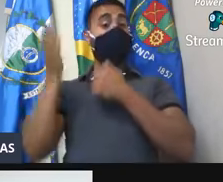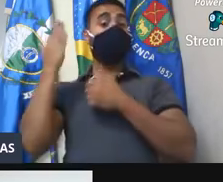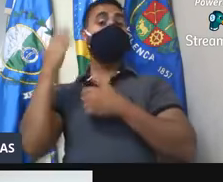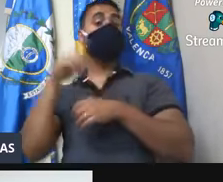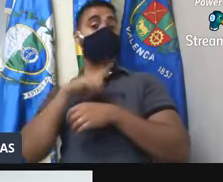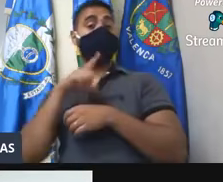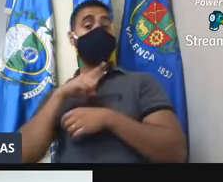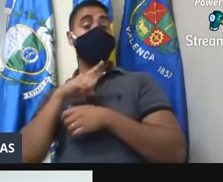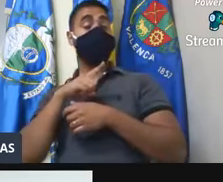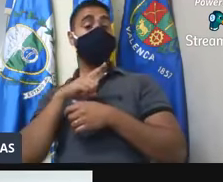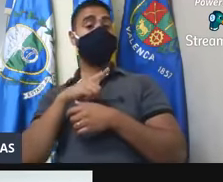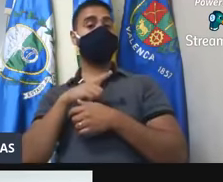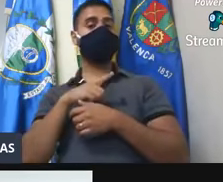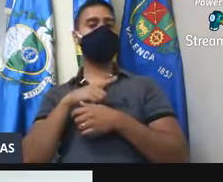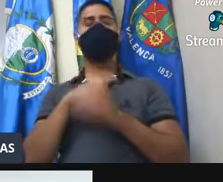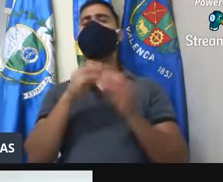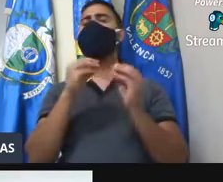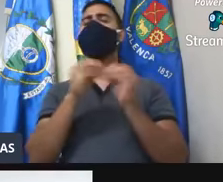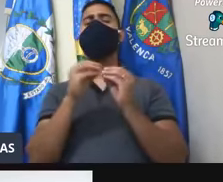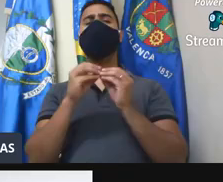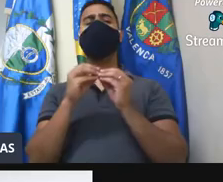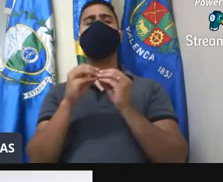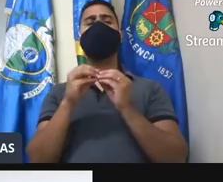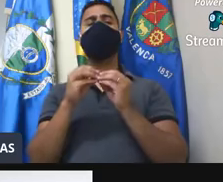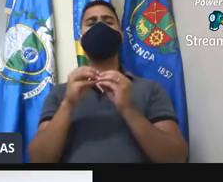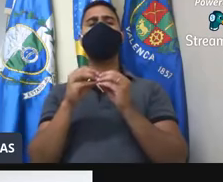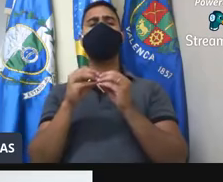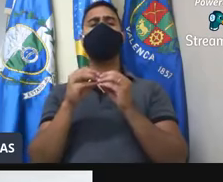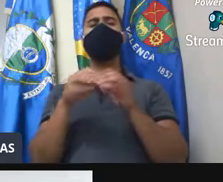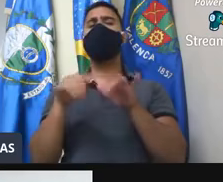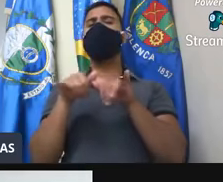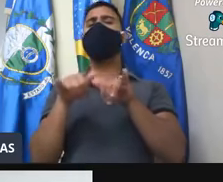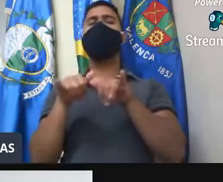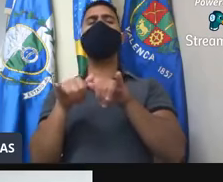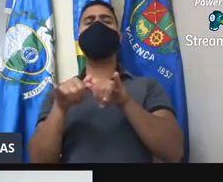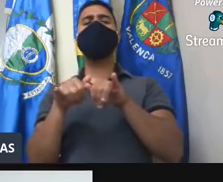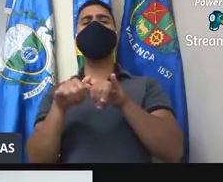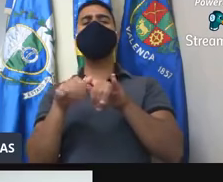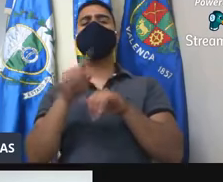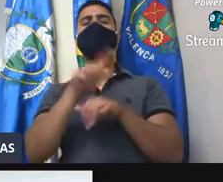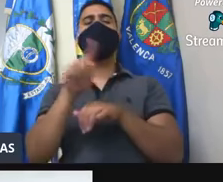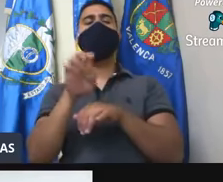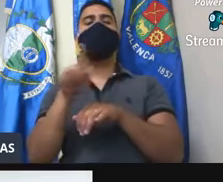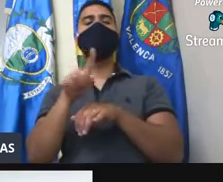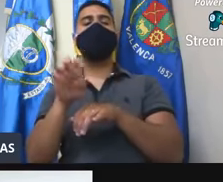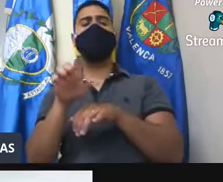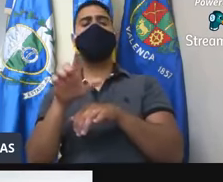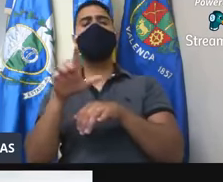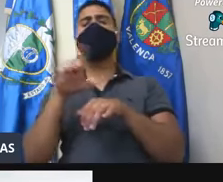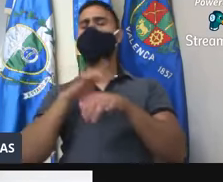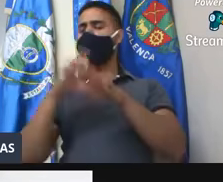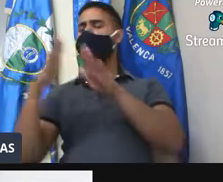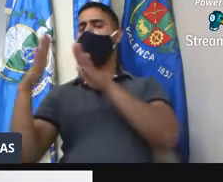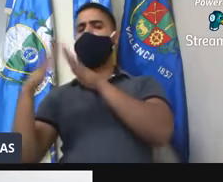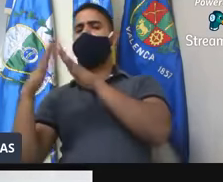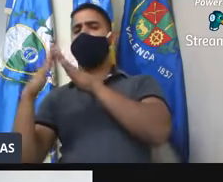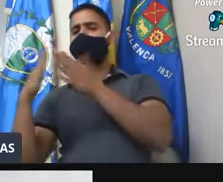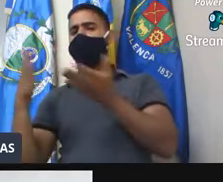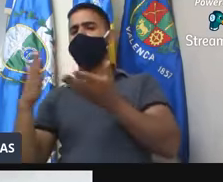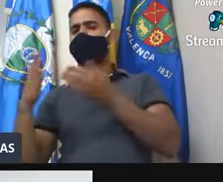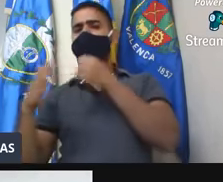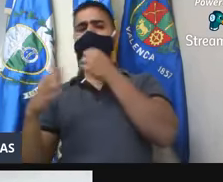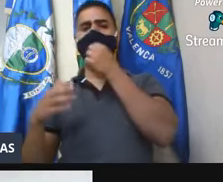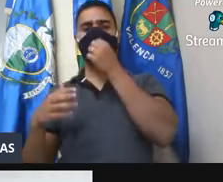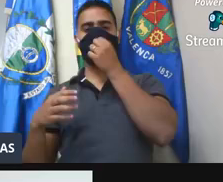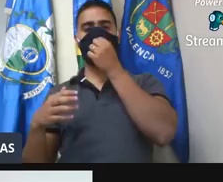e isso acontecia ali, próximo à antiga venda do Zezé do Rancho Novo, ali tem